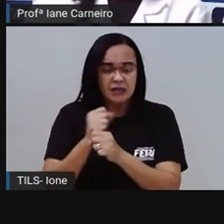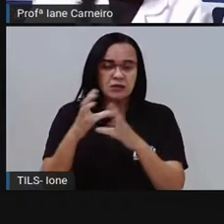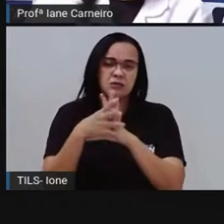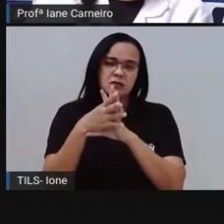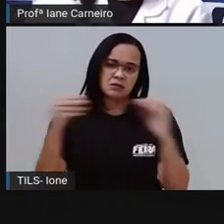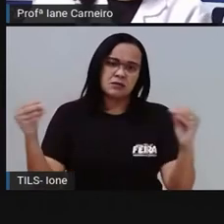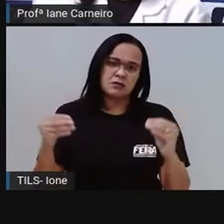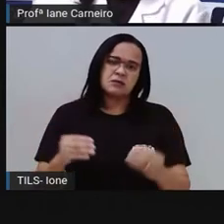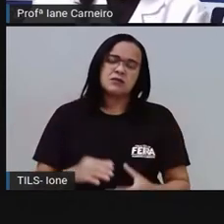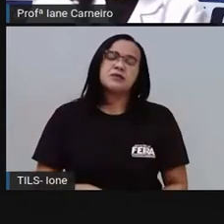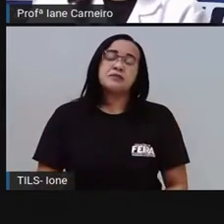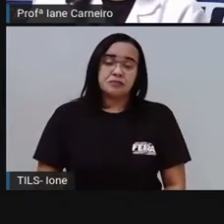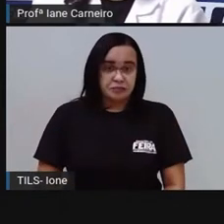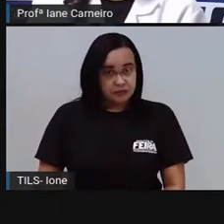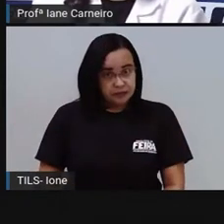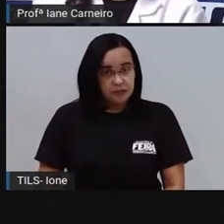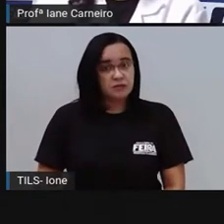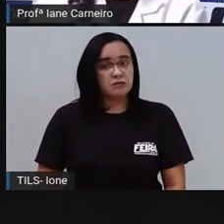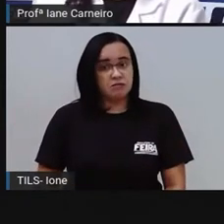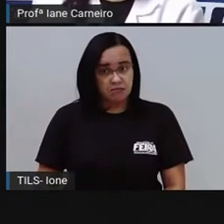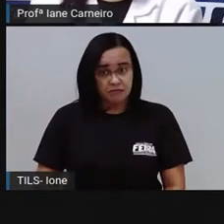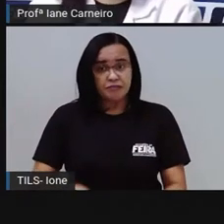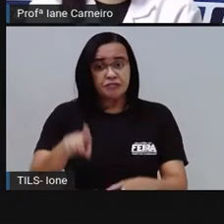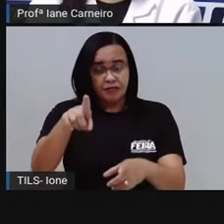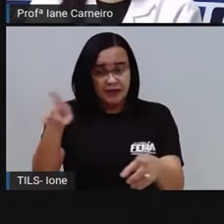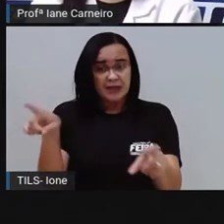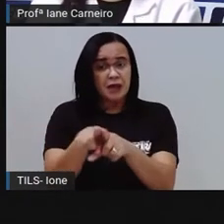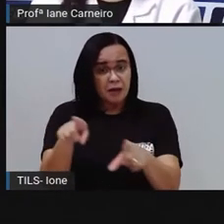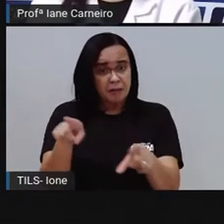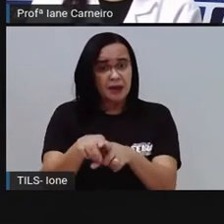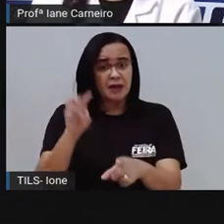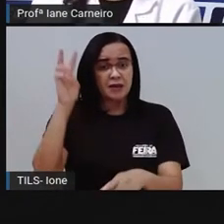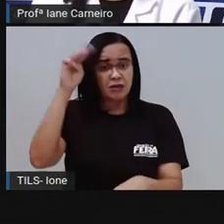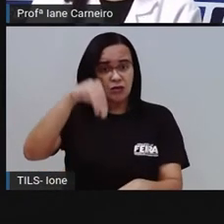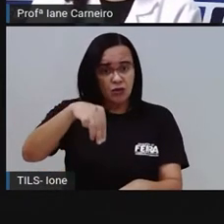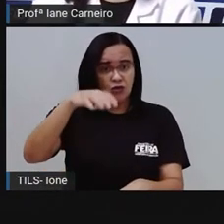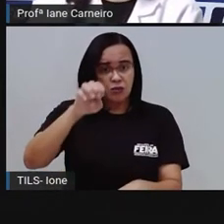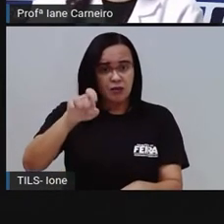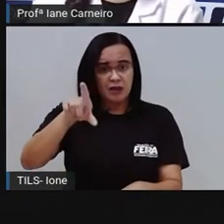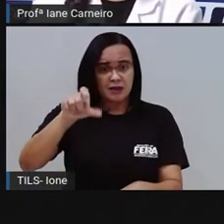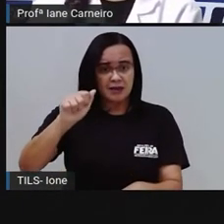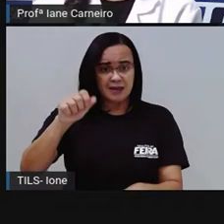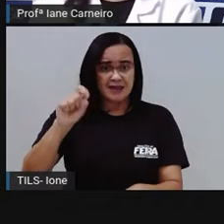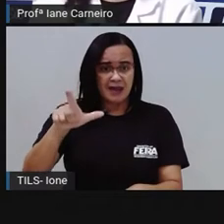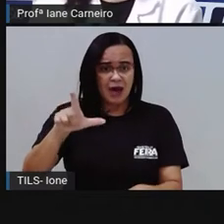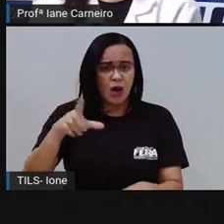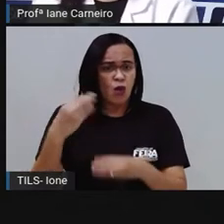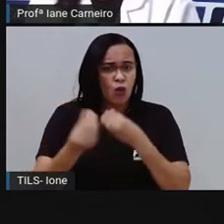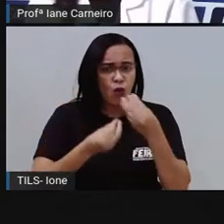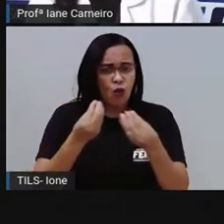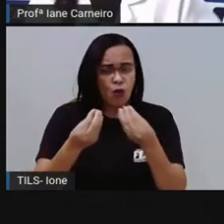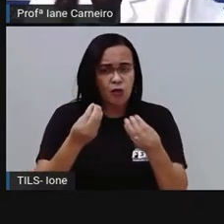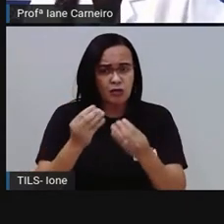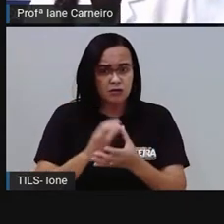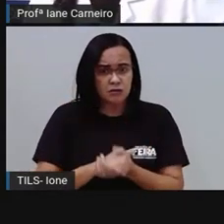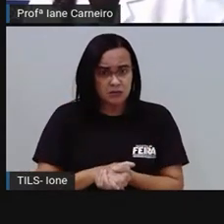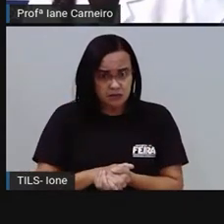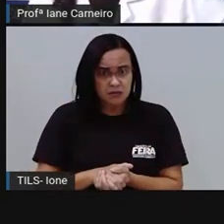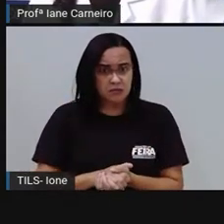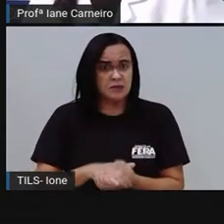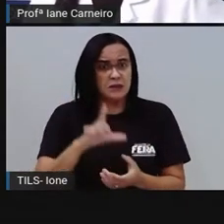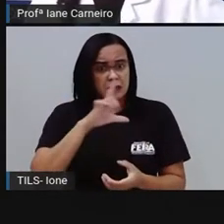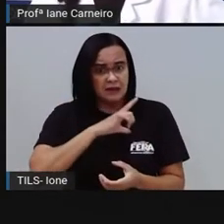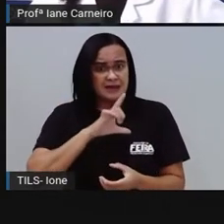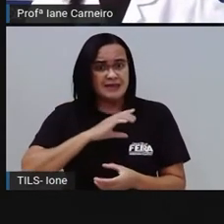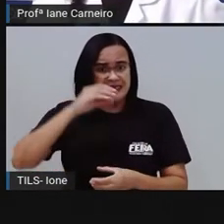O metal, o metal leva mais de 100 anos, né, então, hoje em dia, ainda tem metais lá da época do